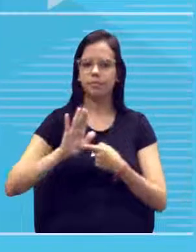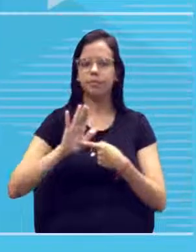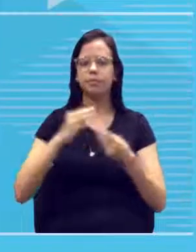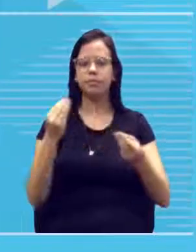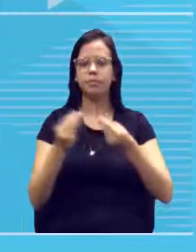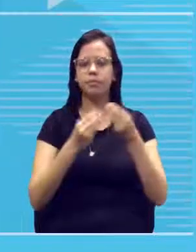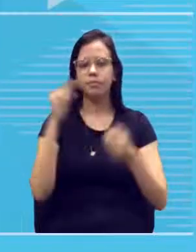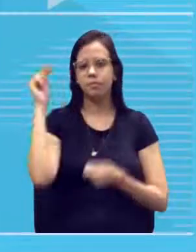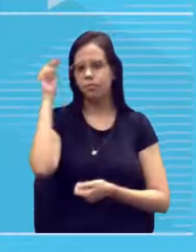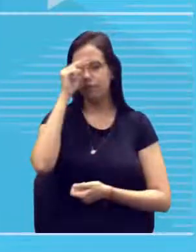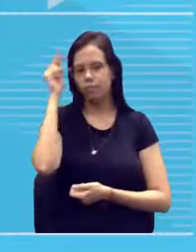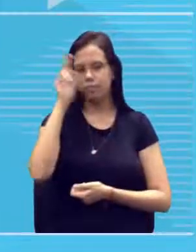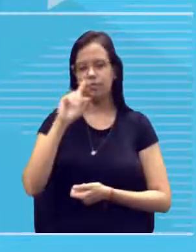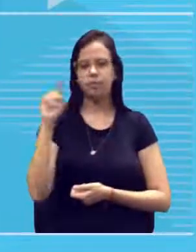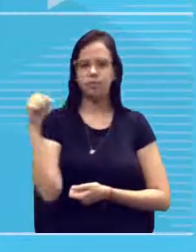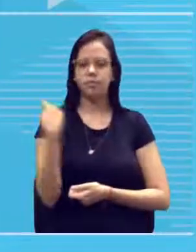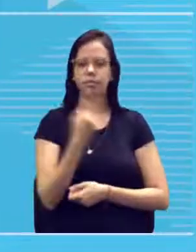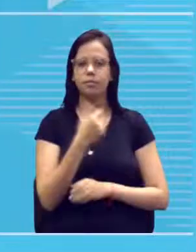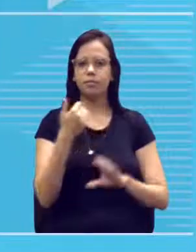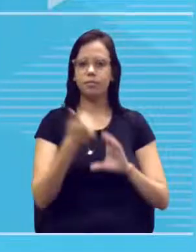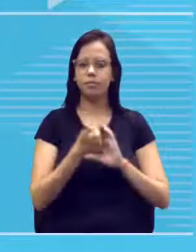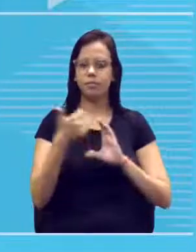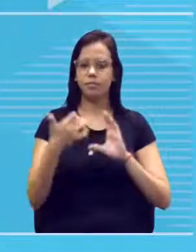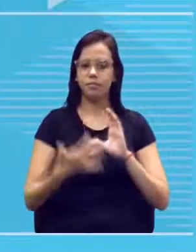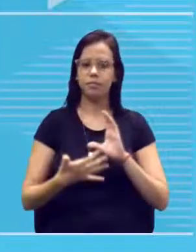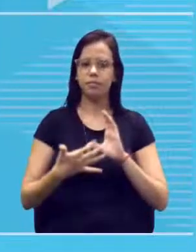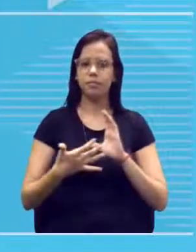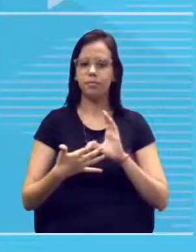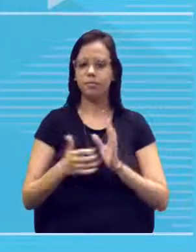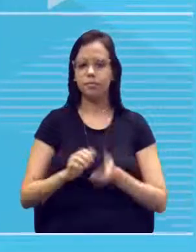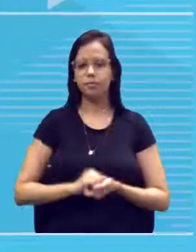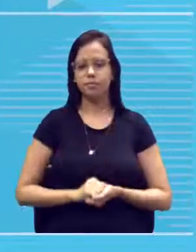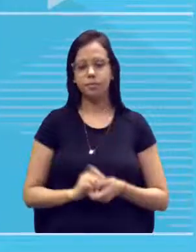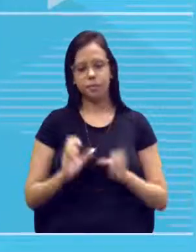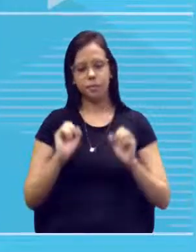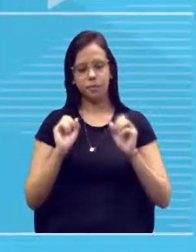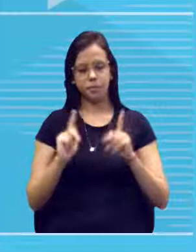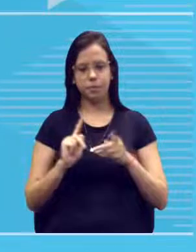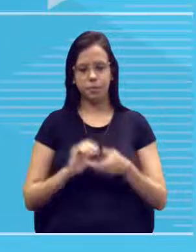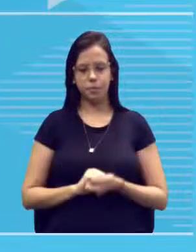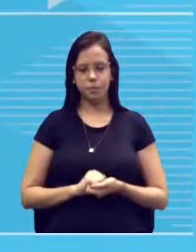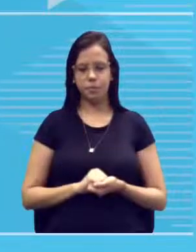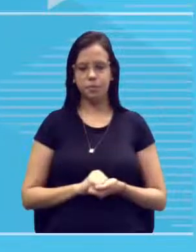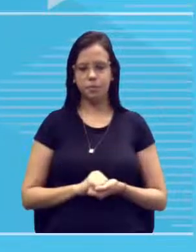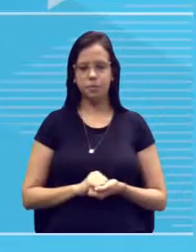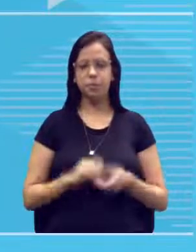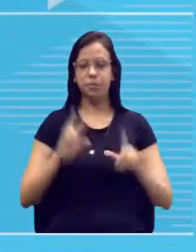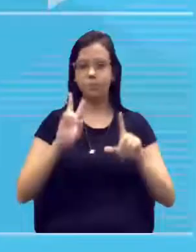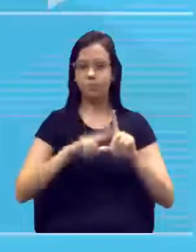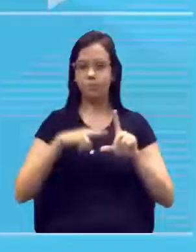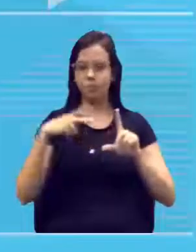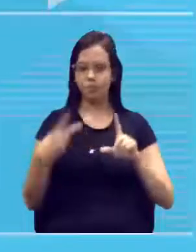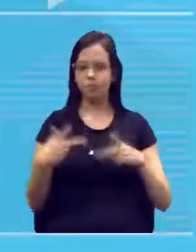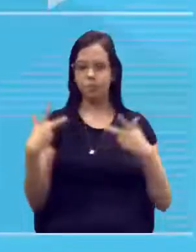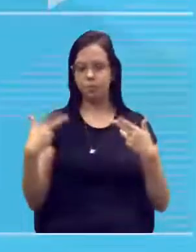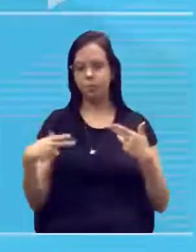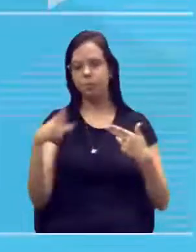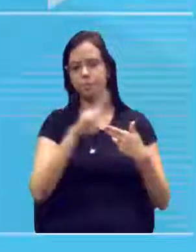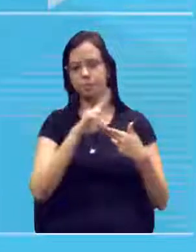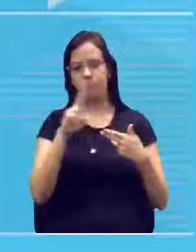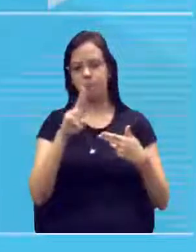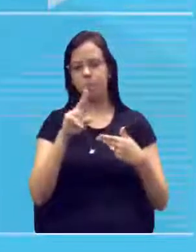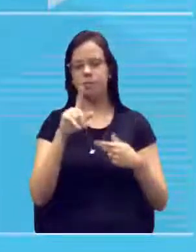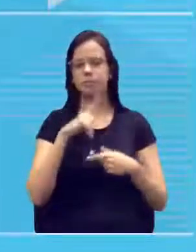história das nossas características, ok? O heredograma, como o próprio nome diz,